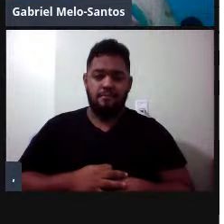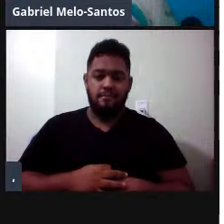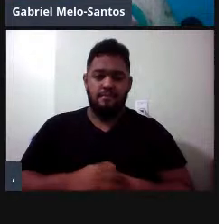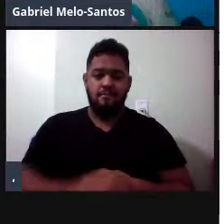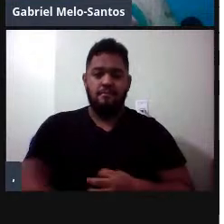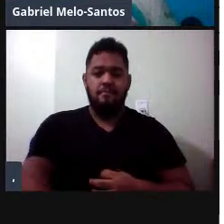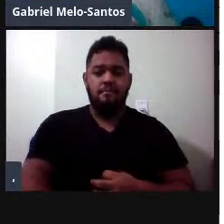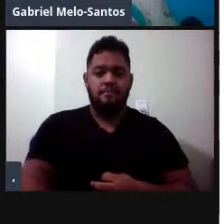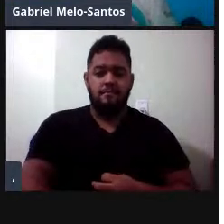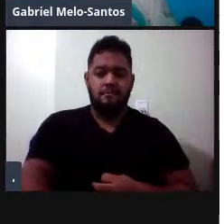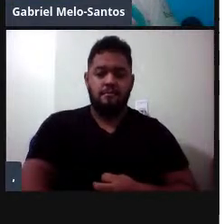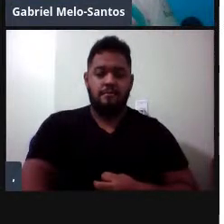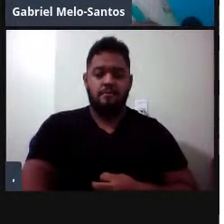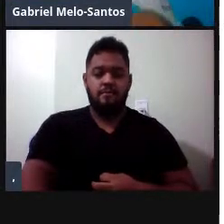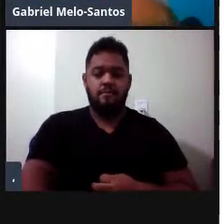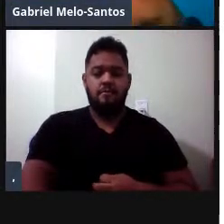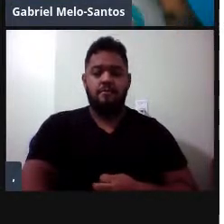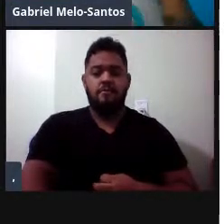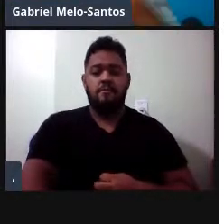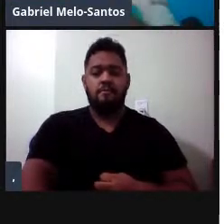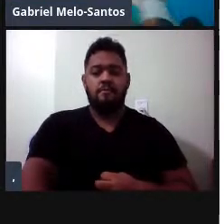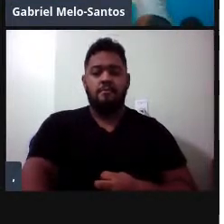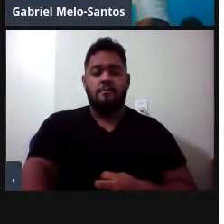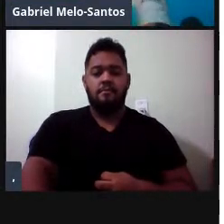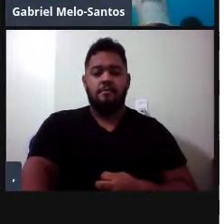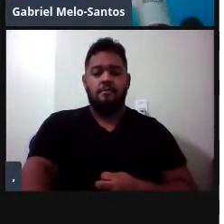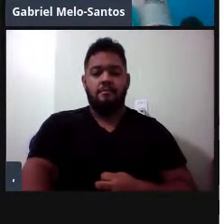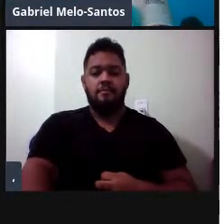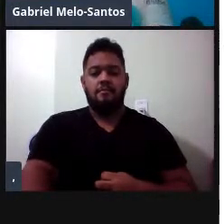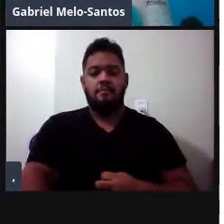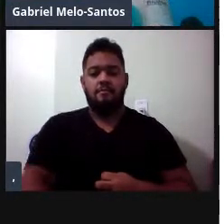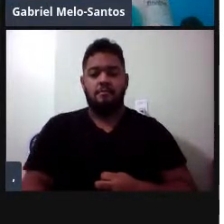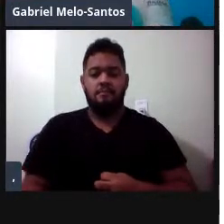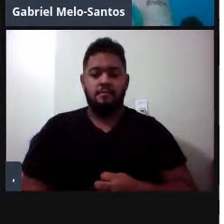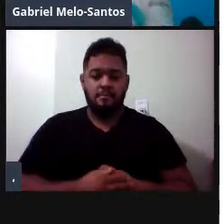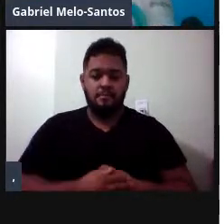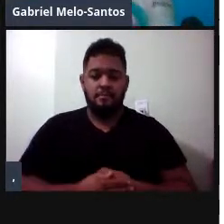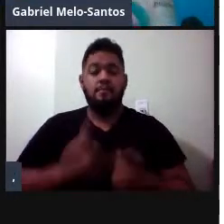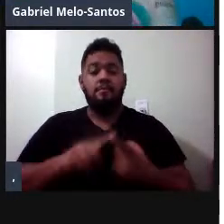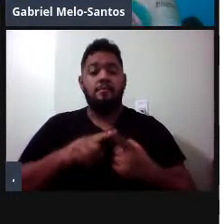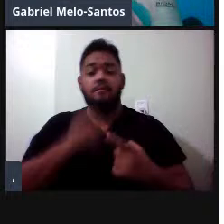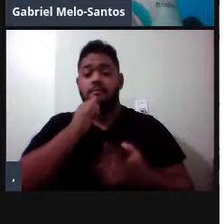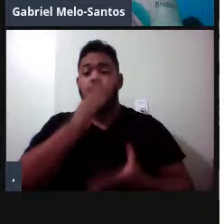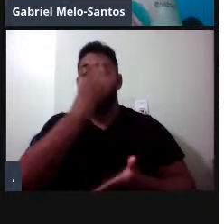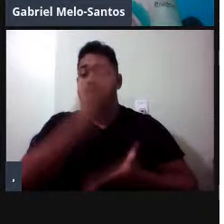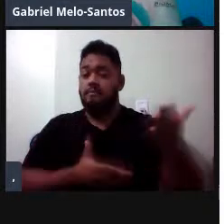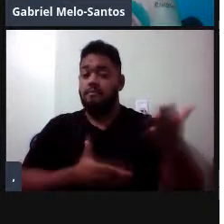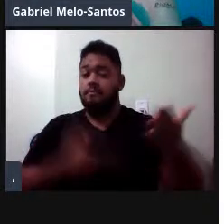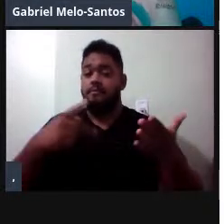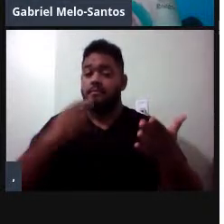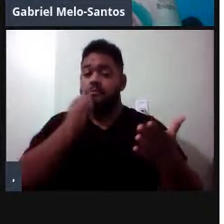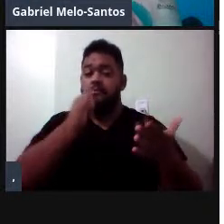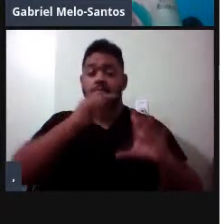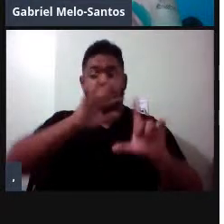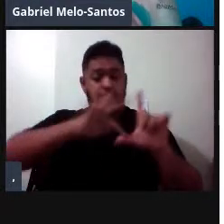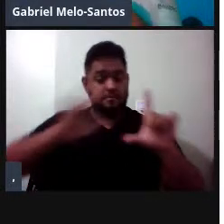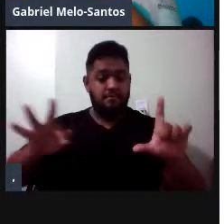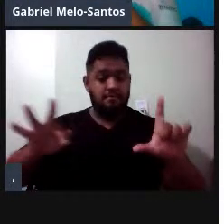é o primeiro componente, sub-harmônicos, normalmente, é um terço ou um quarto dessa frequência.